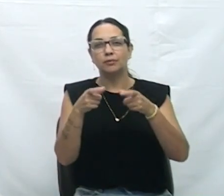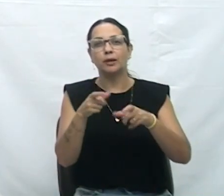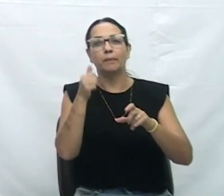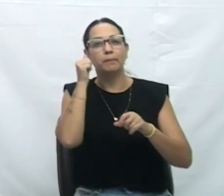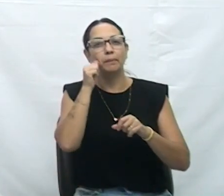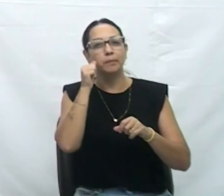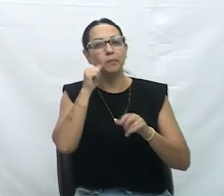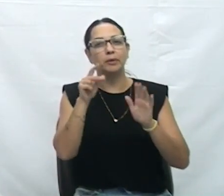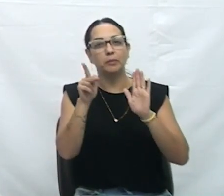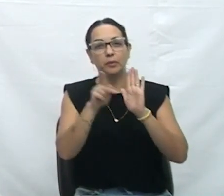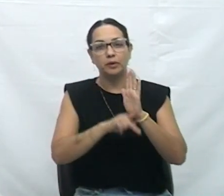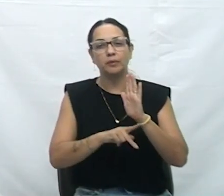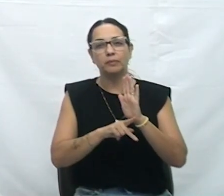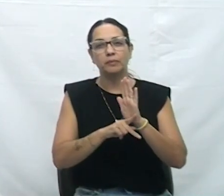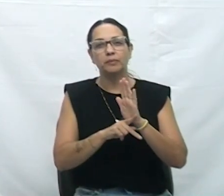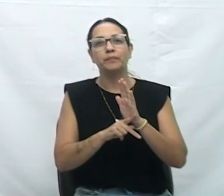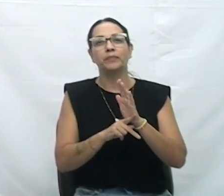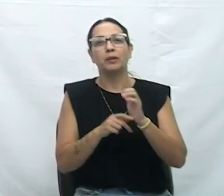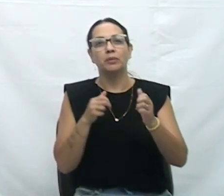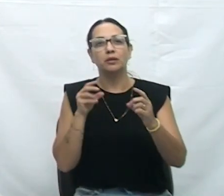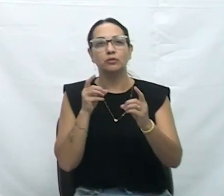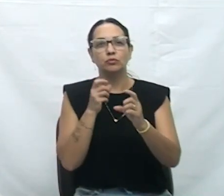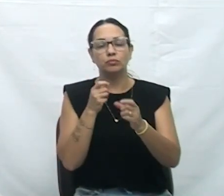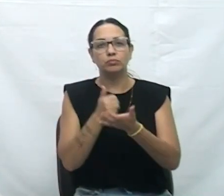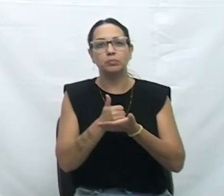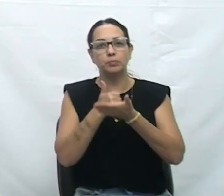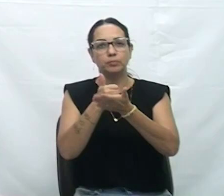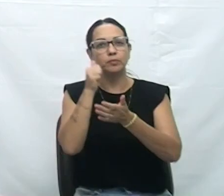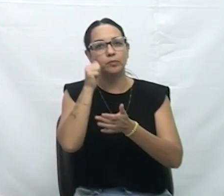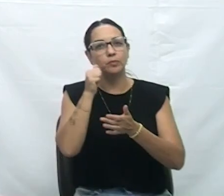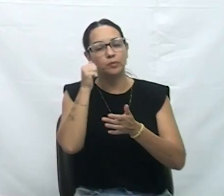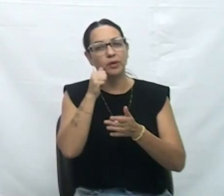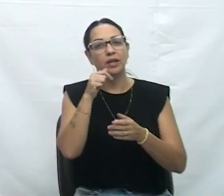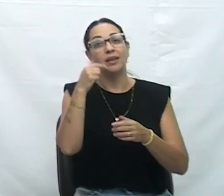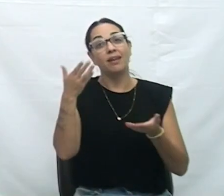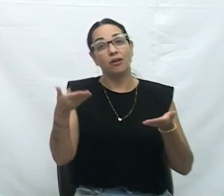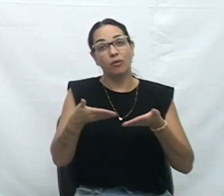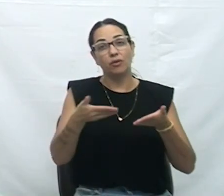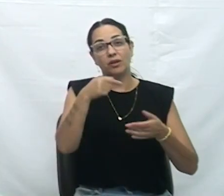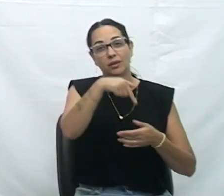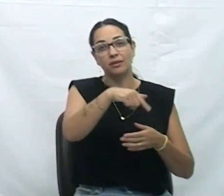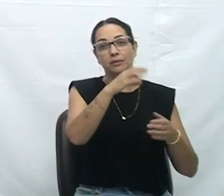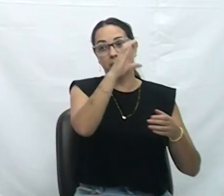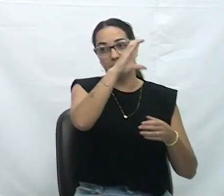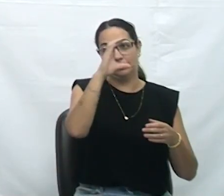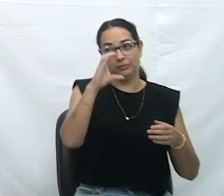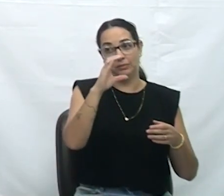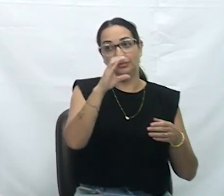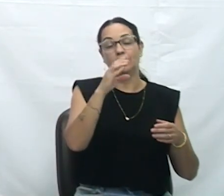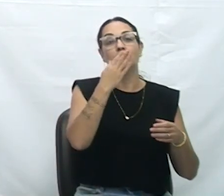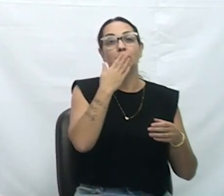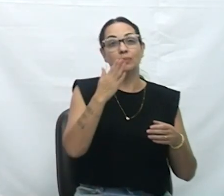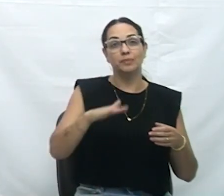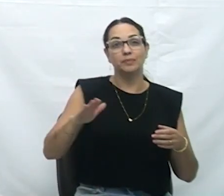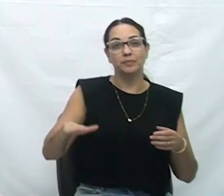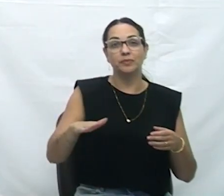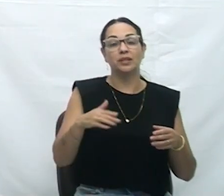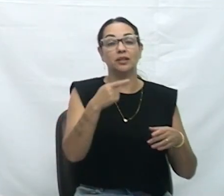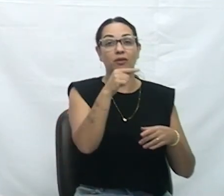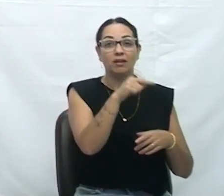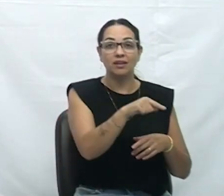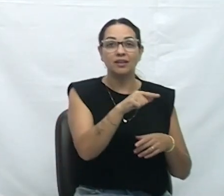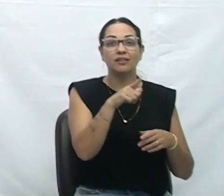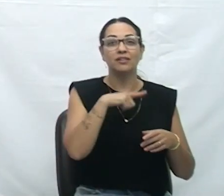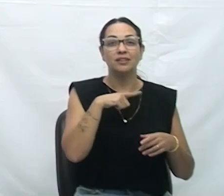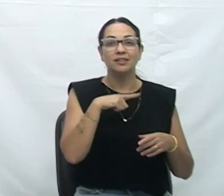central de acolhimento para a criança, onde você vai ter a polícia científica, a polícia civil, você vai ter atendimento psicológico, você vai ter